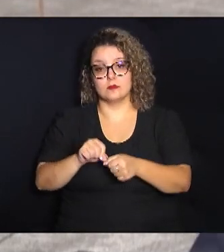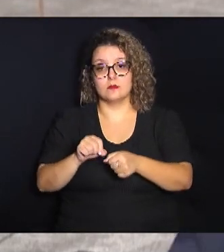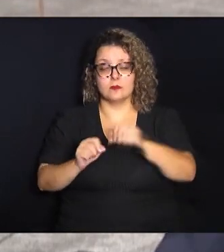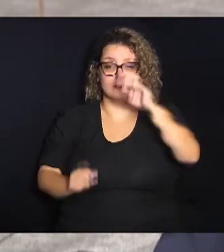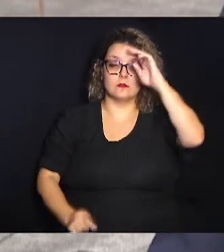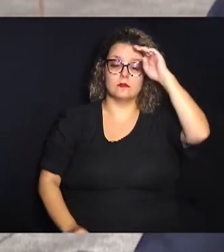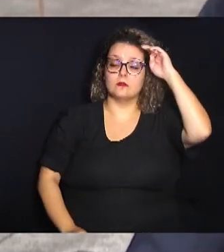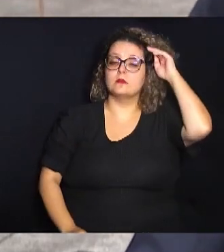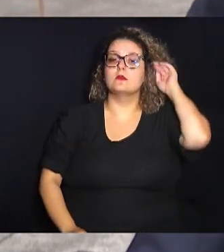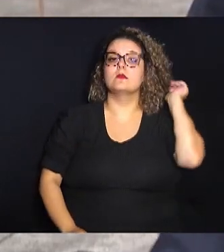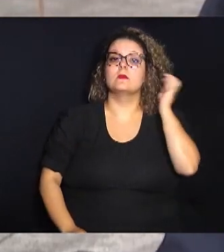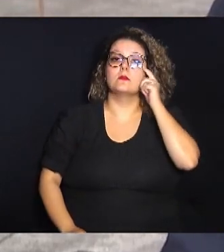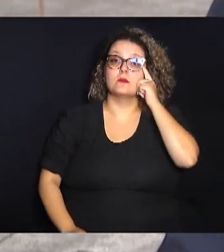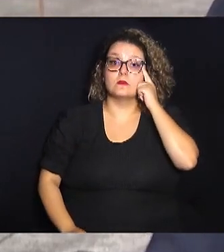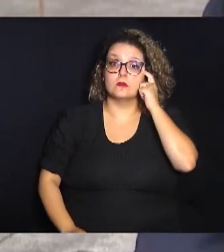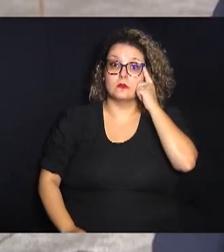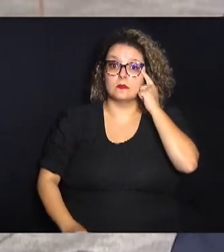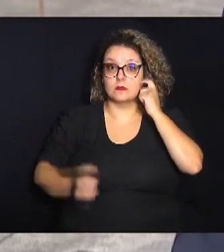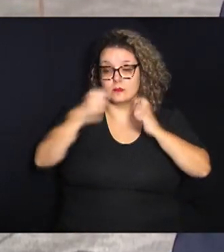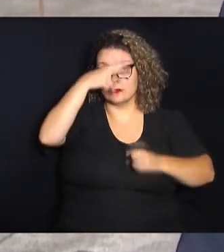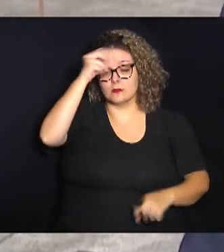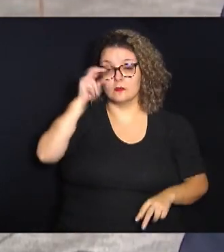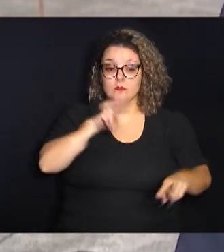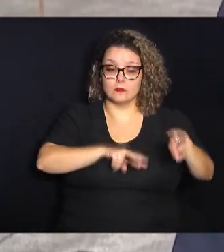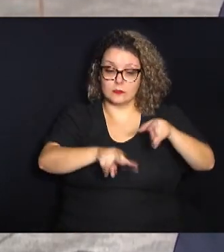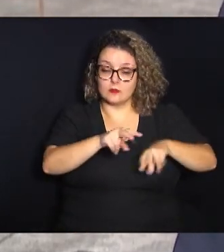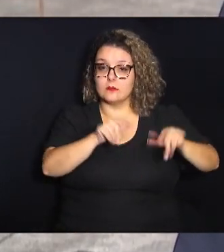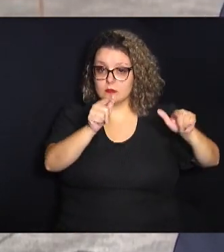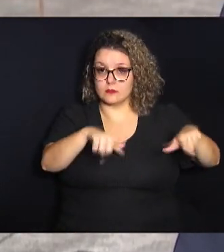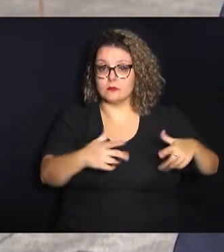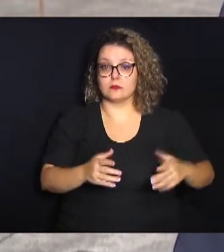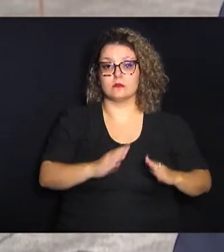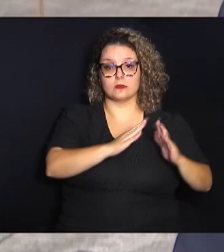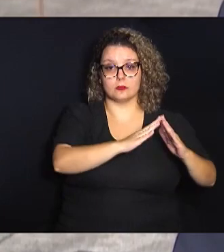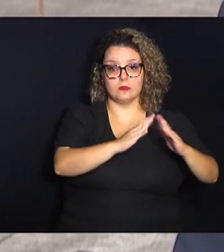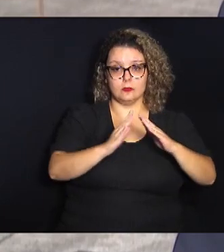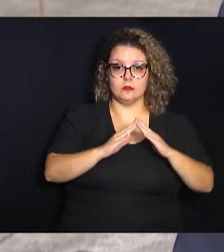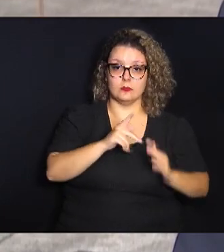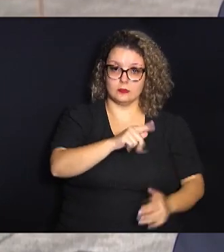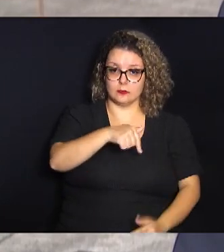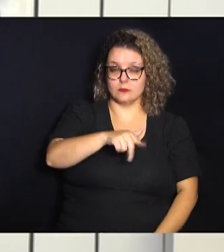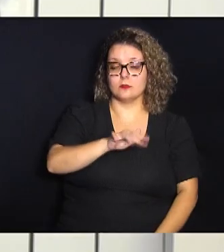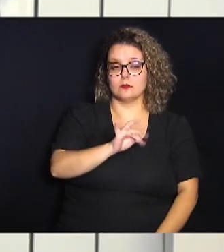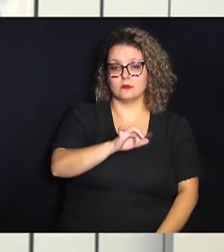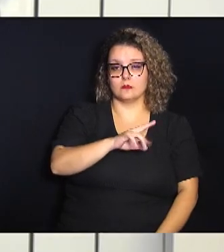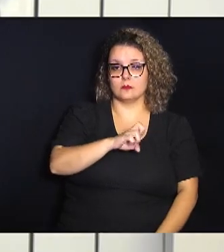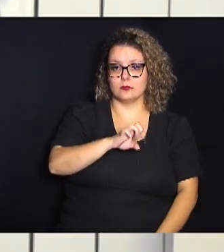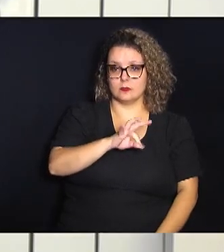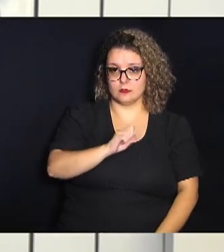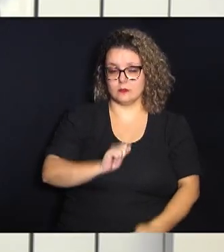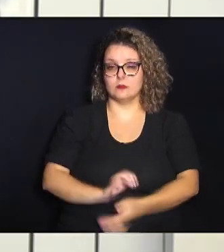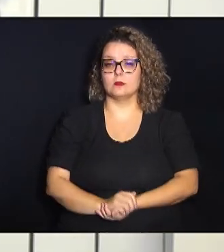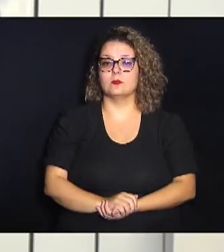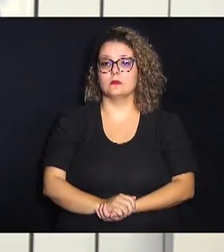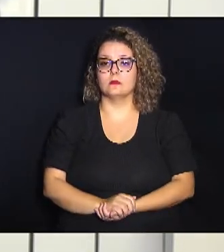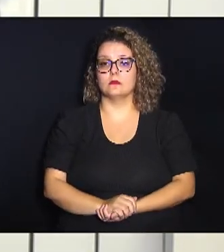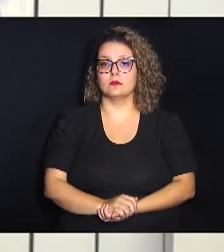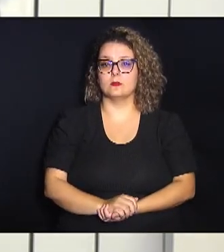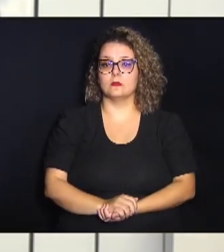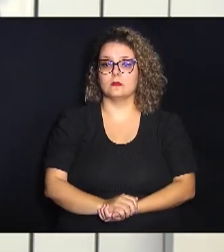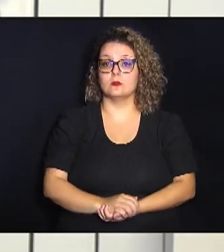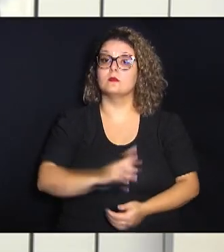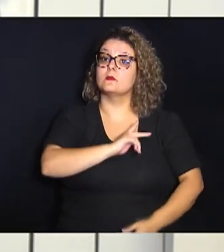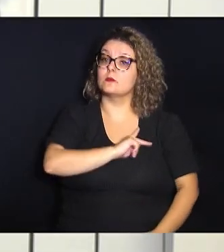para indicar para o prefeito e olhar para esse espaço e para os moradores do Parque Floresta o presidente